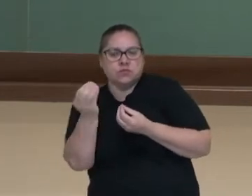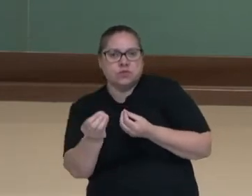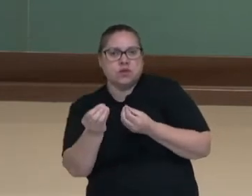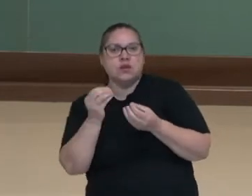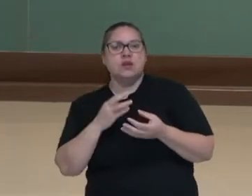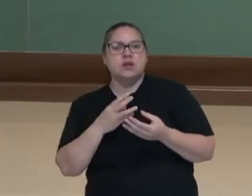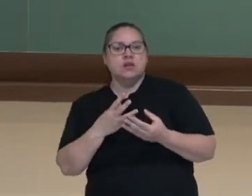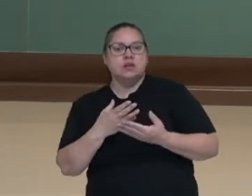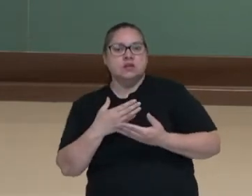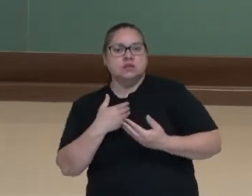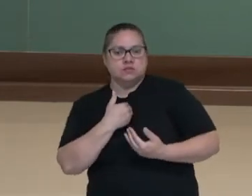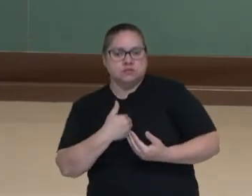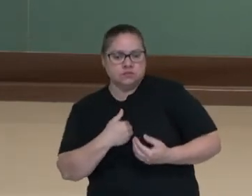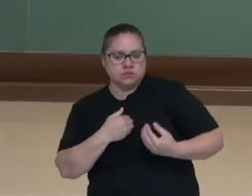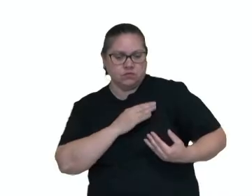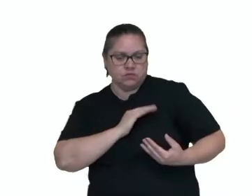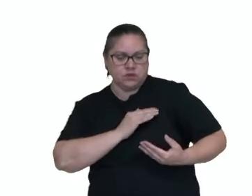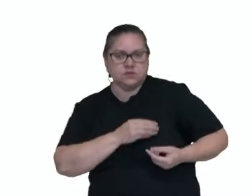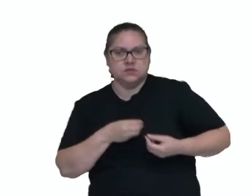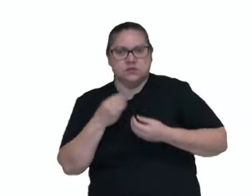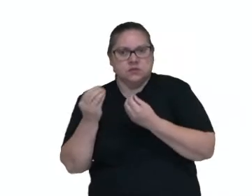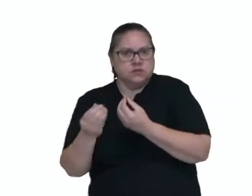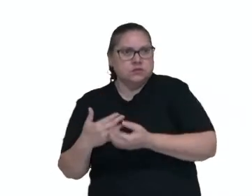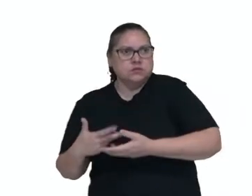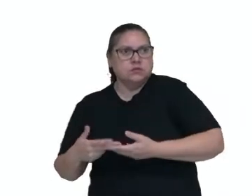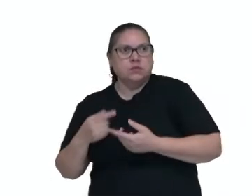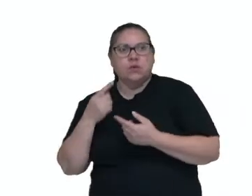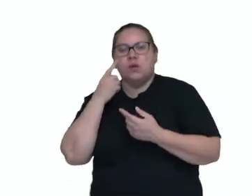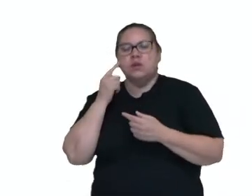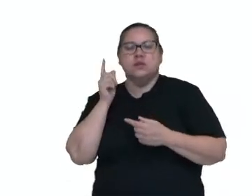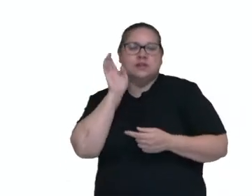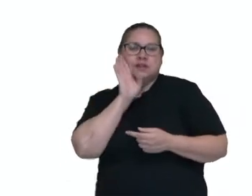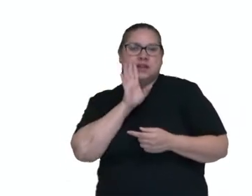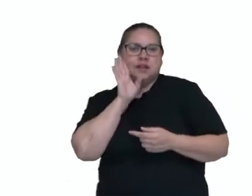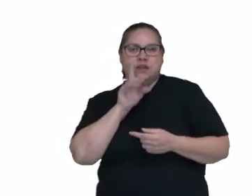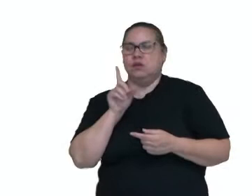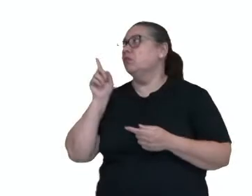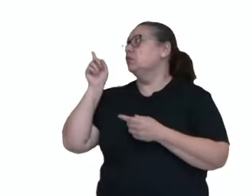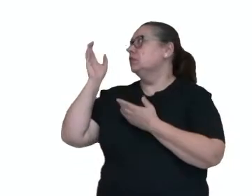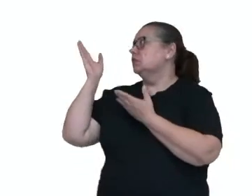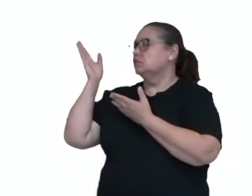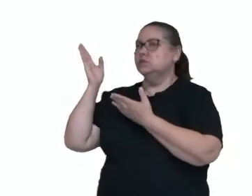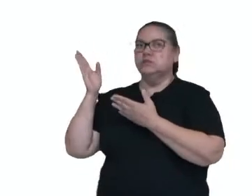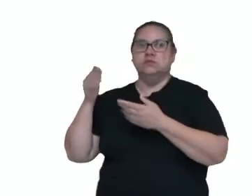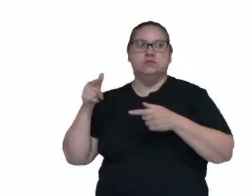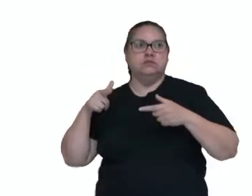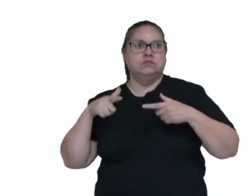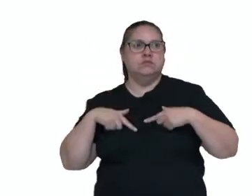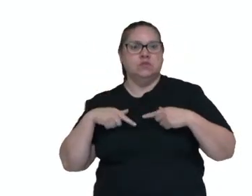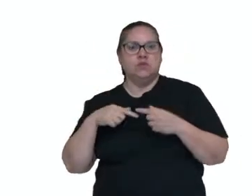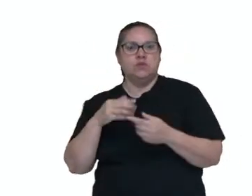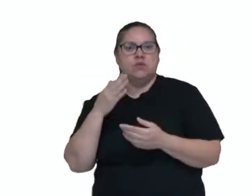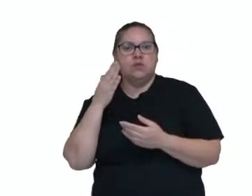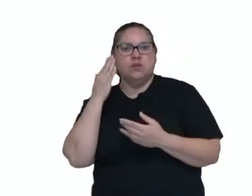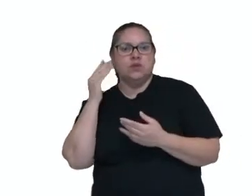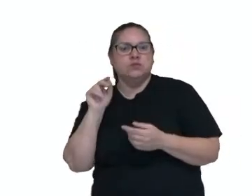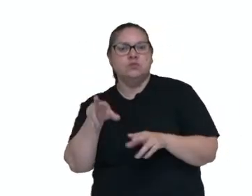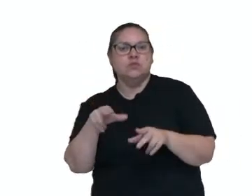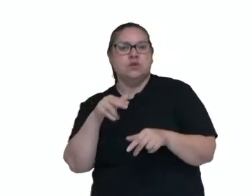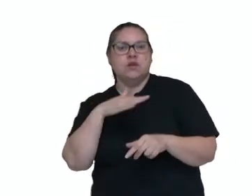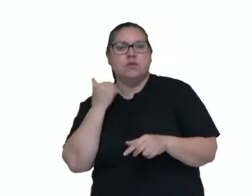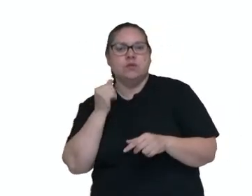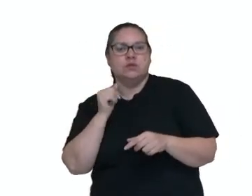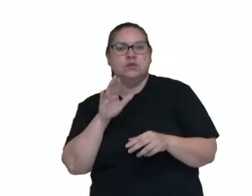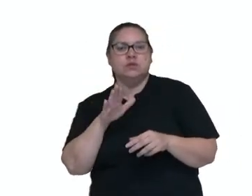exemplo, de uma campanha de doação de órgãos. E olha que legal esse cartaz, né? Um herói de verdade nunca mal. Fazendo